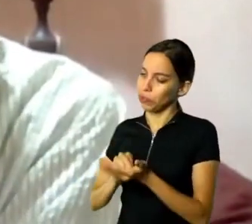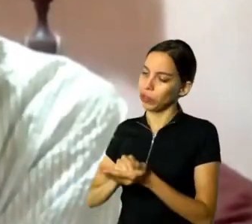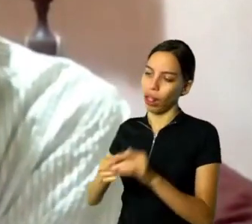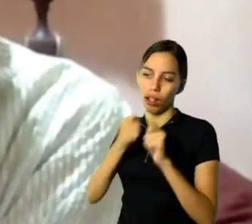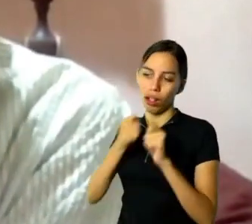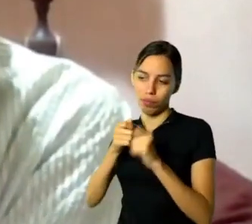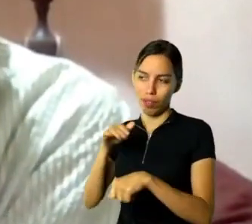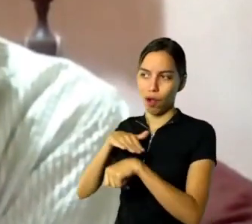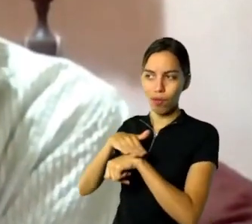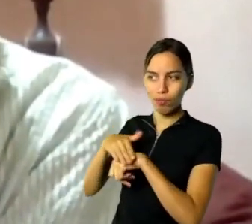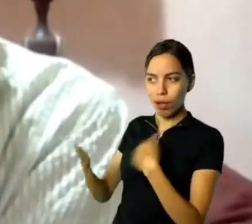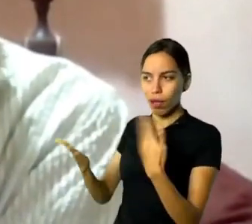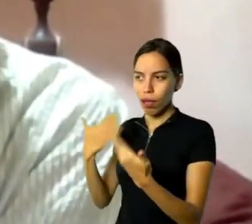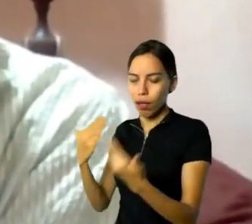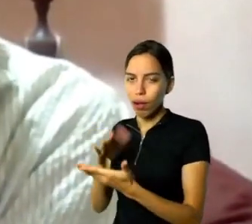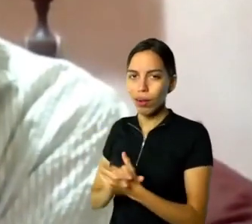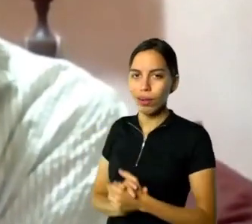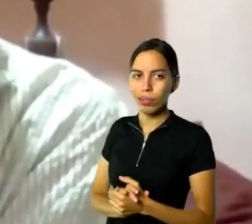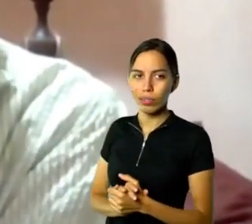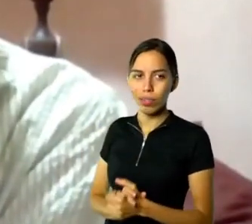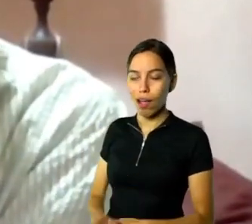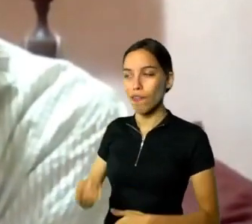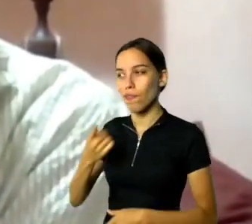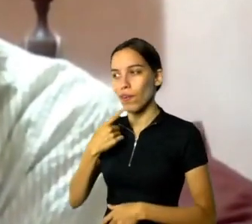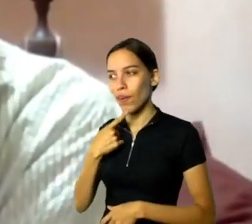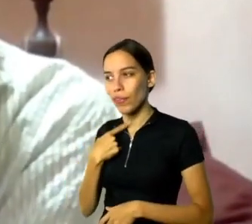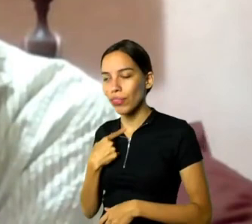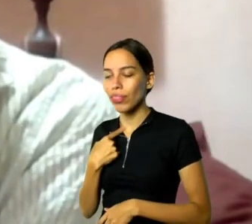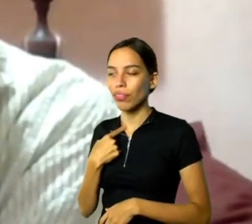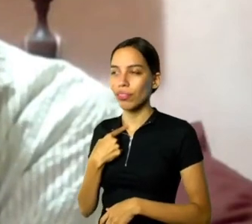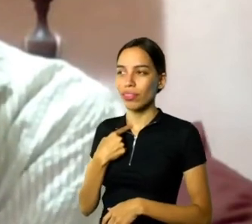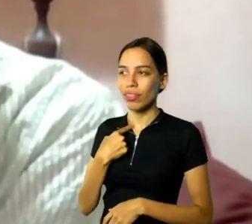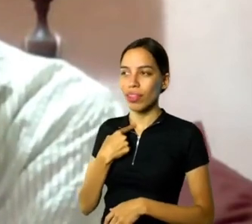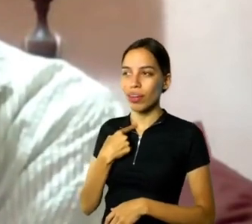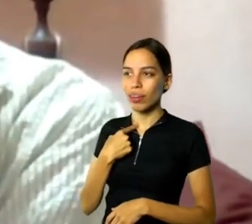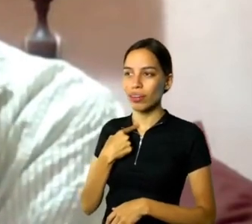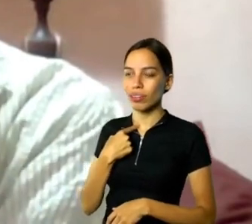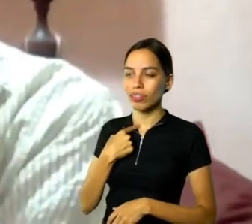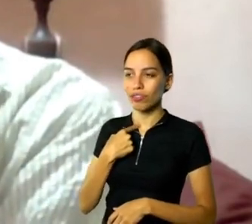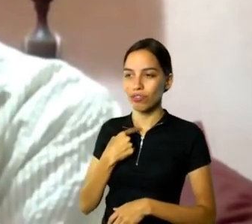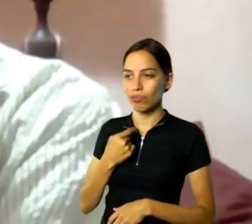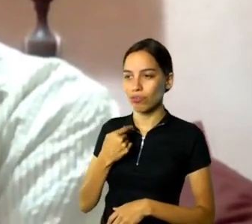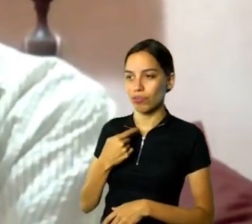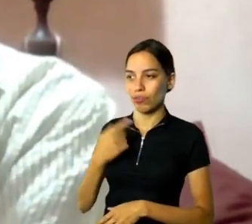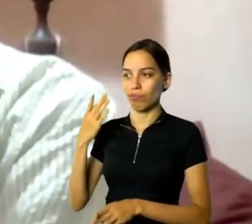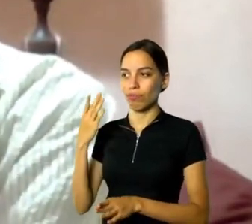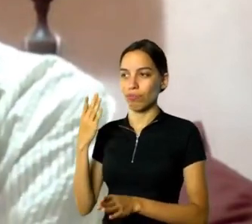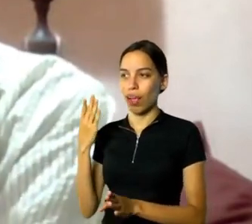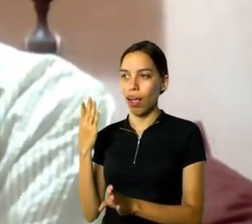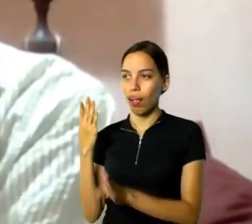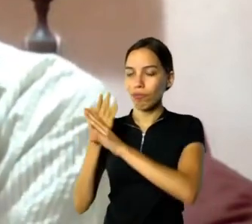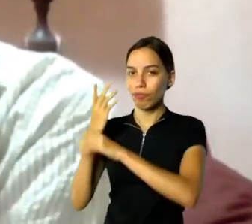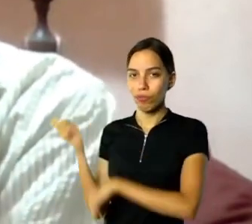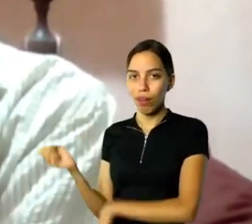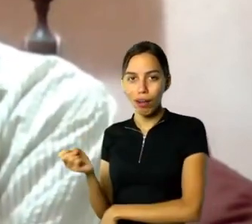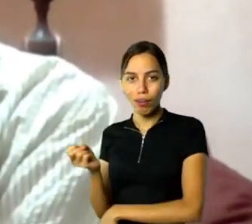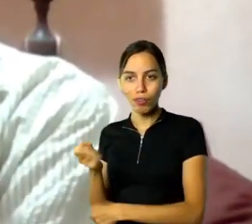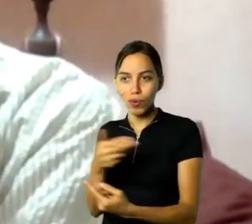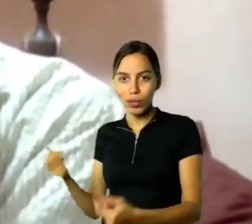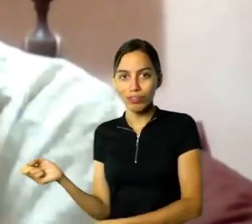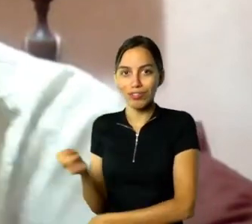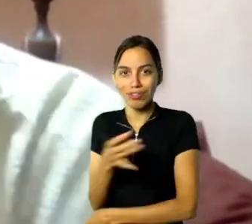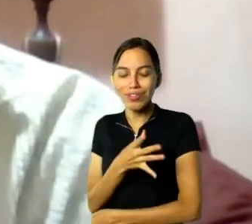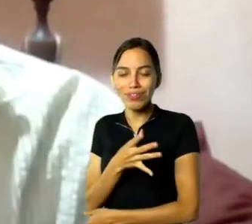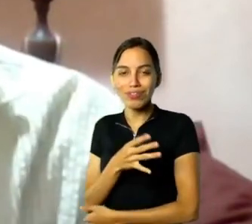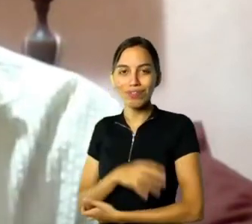vontade de escrapar com chá, de encontrar novidade. Eu acho que, para mim, o que me move é encontrar